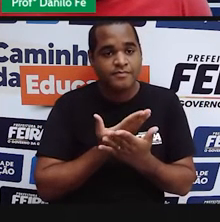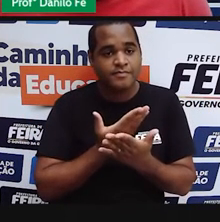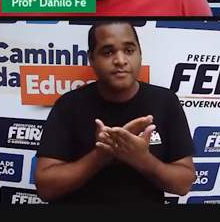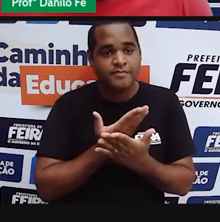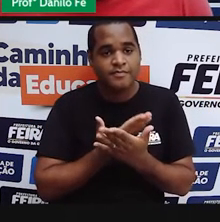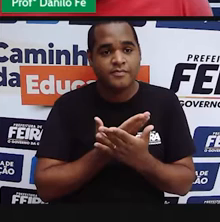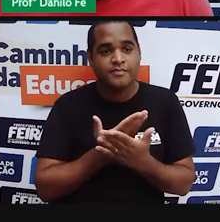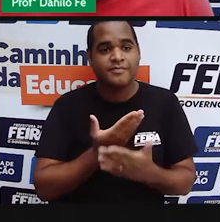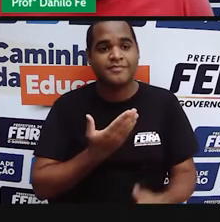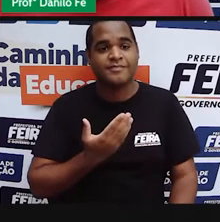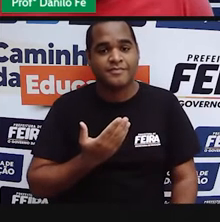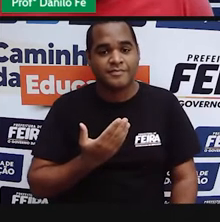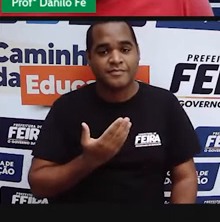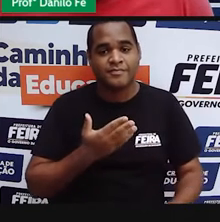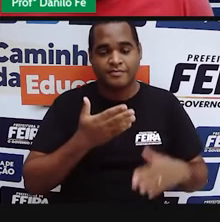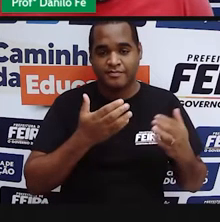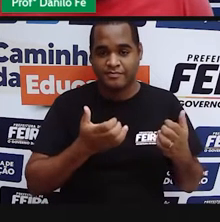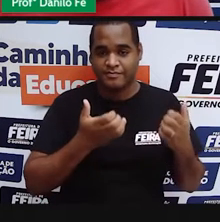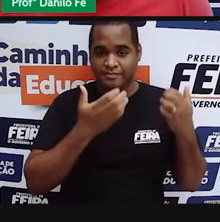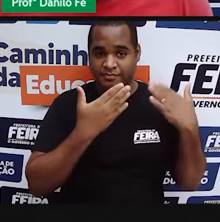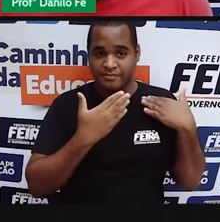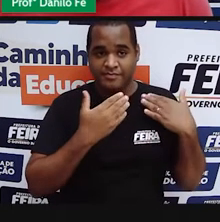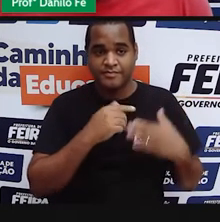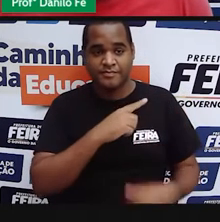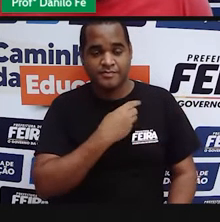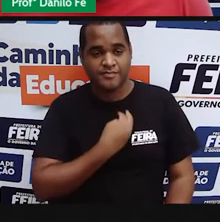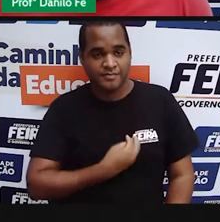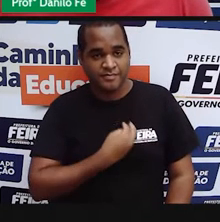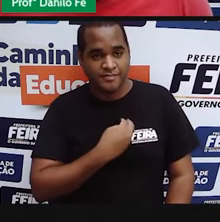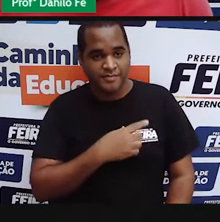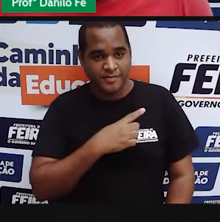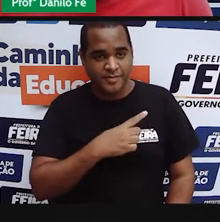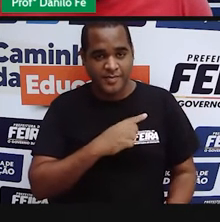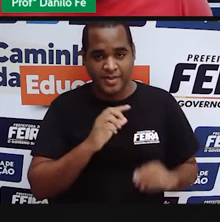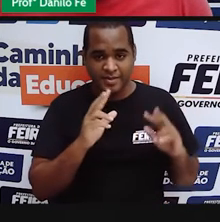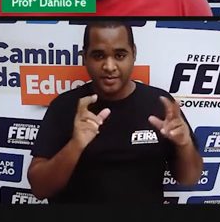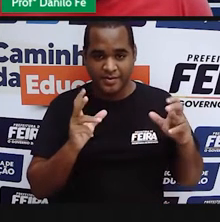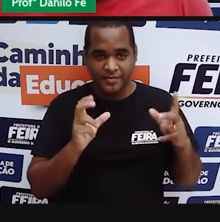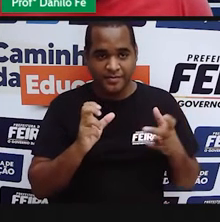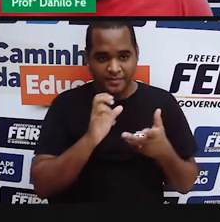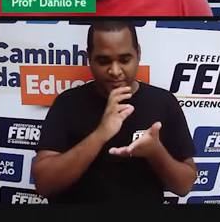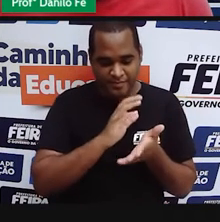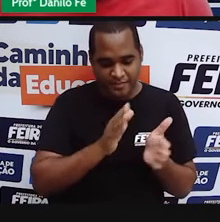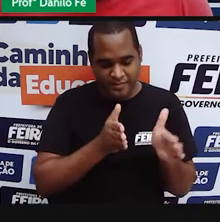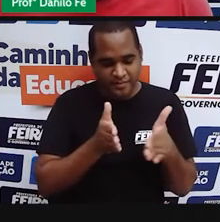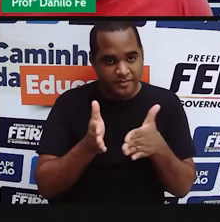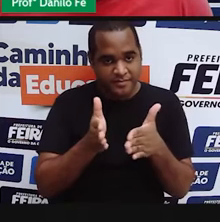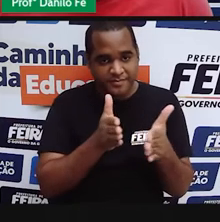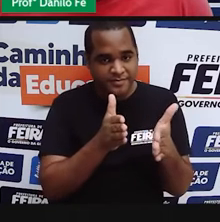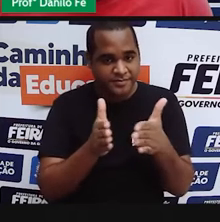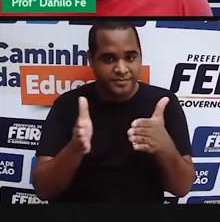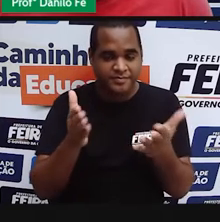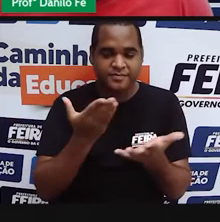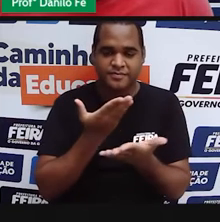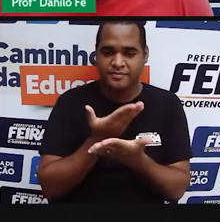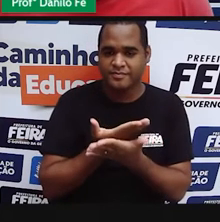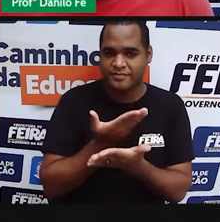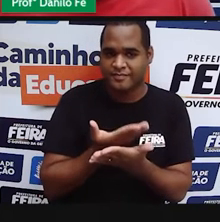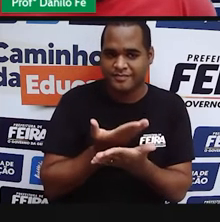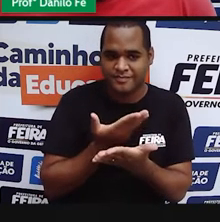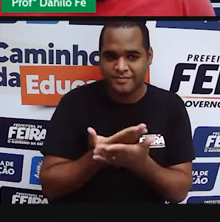Educação, e atrás de mim, a frase Prefeitura de Feira, o governo da gente